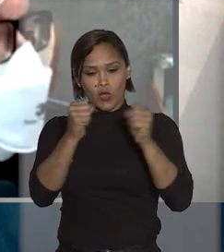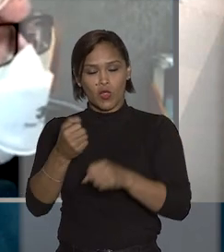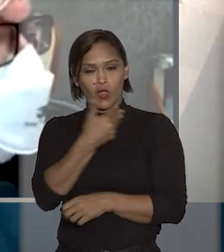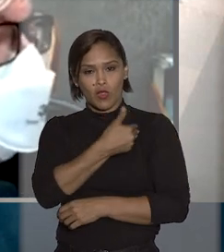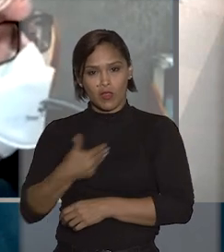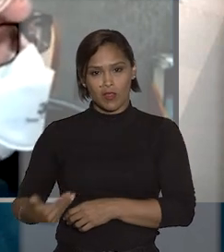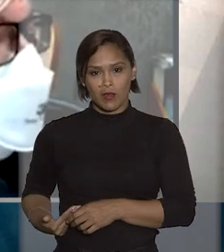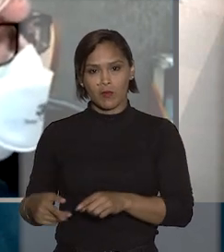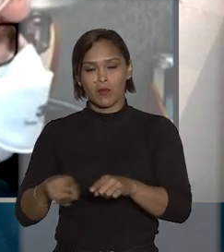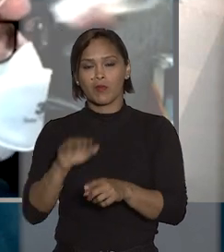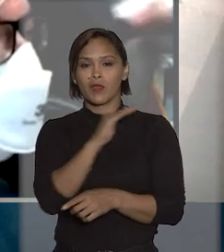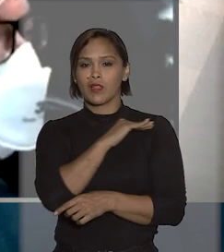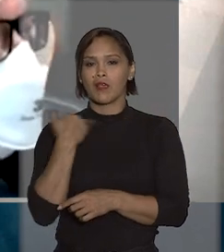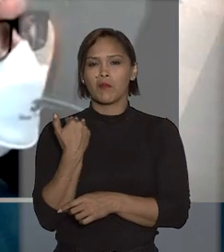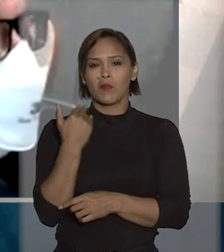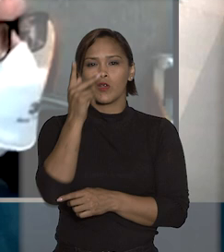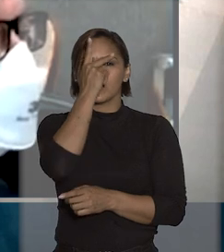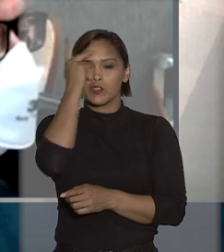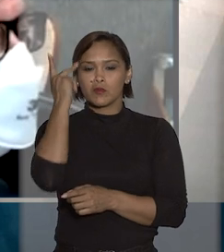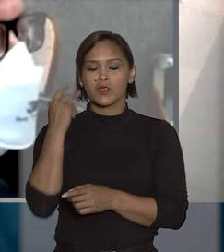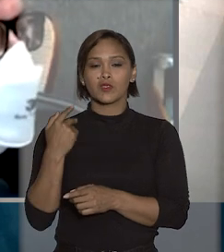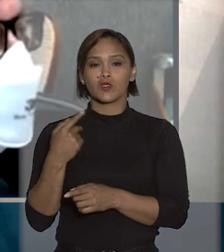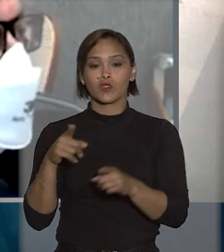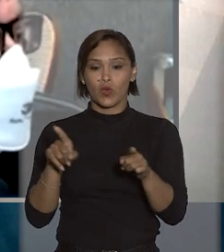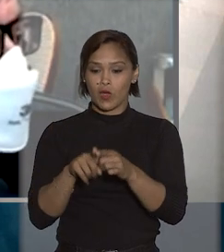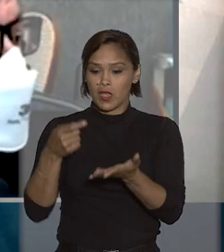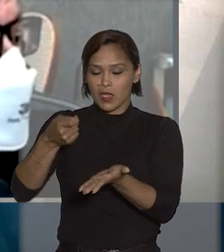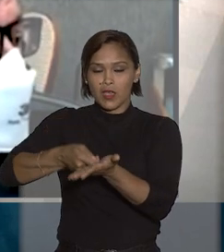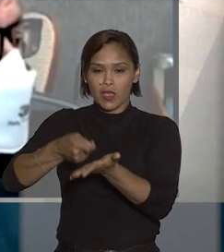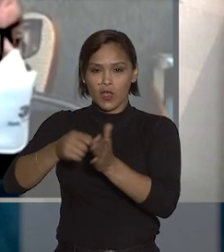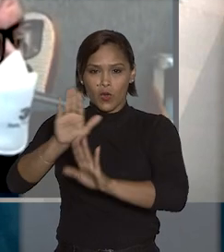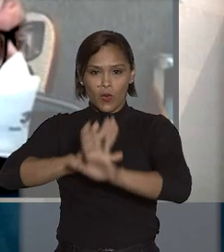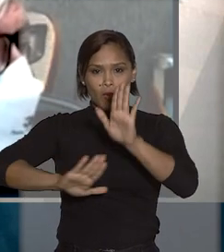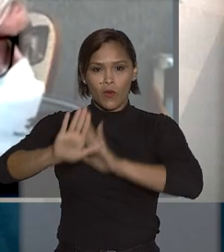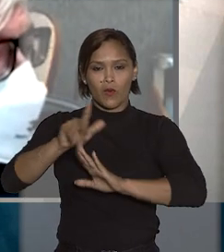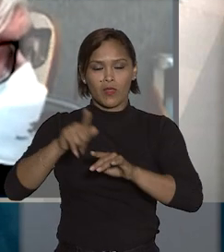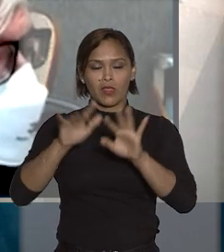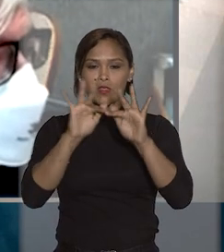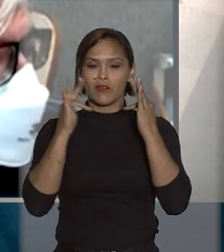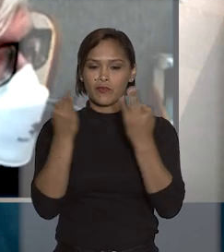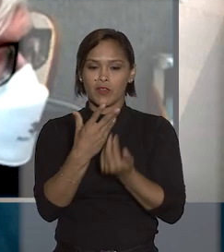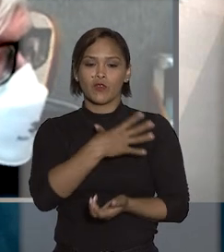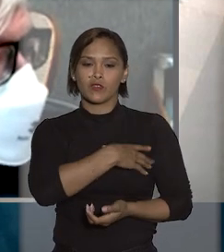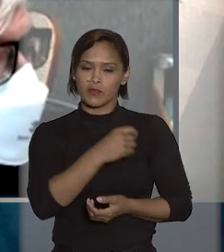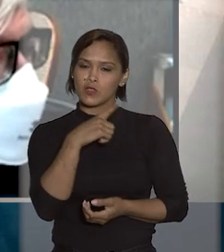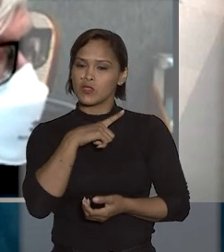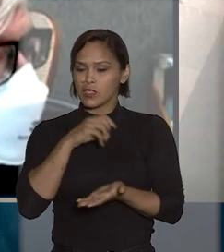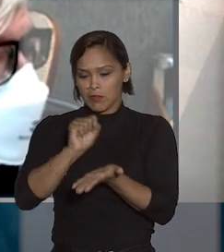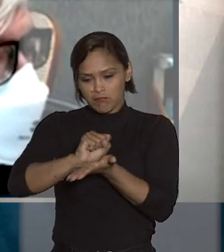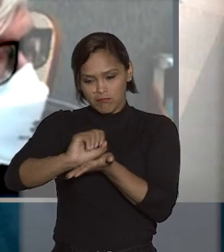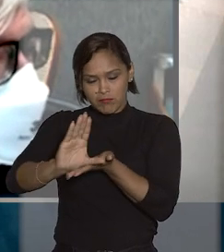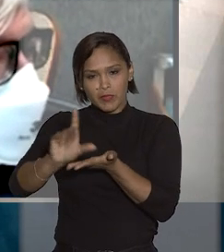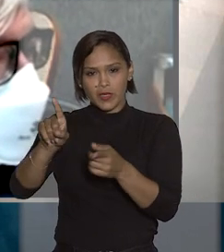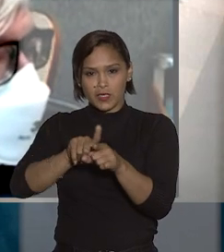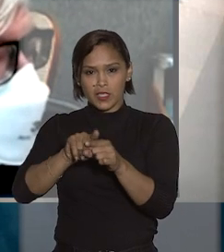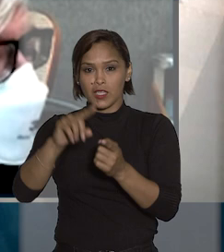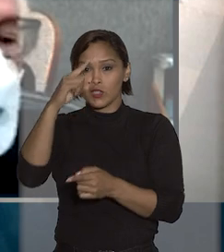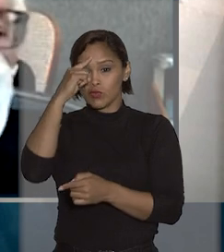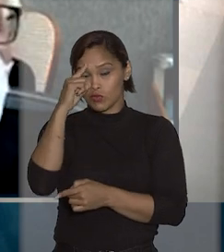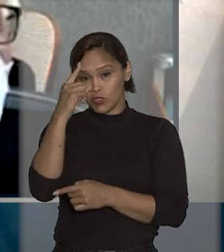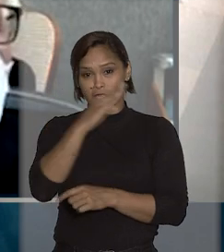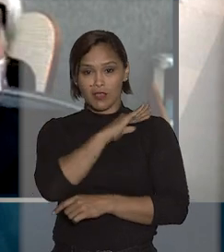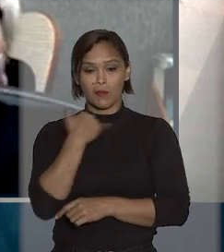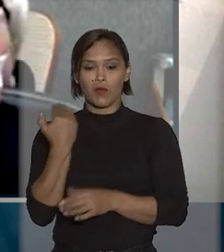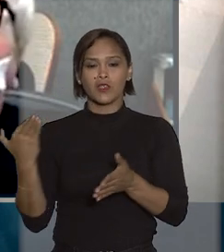público pela morte de pessoa encarregada do sustento da família, os filhos têm direito à pensão desde a data do